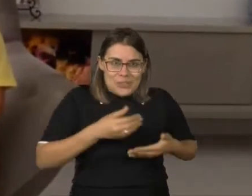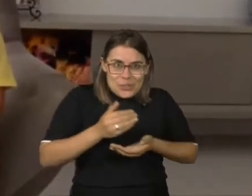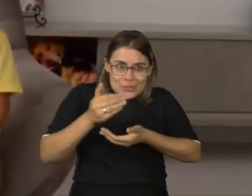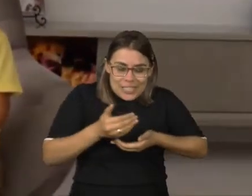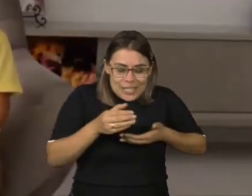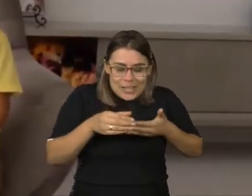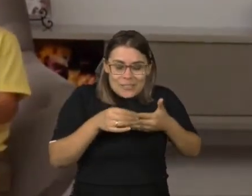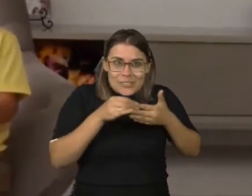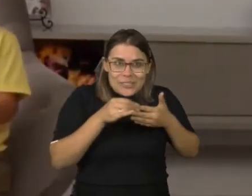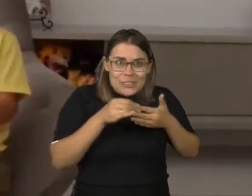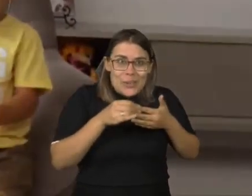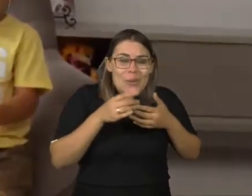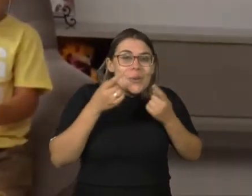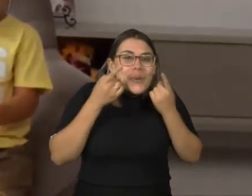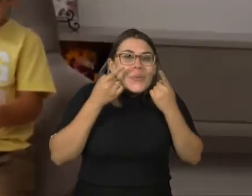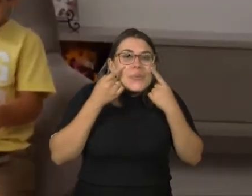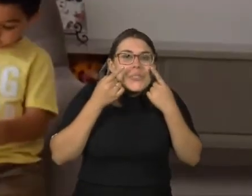O olhinho.